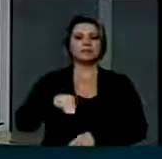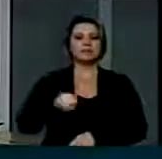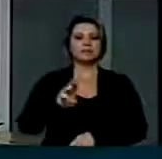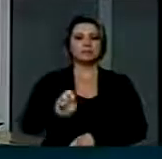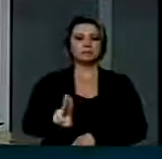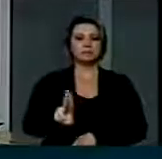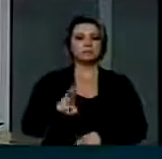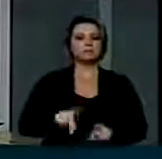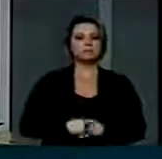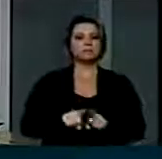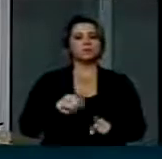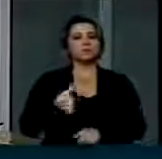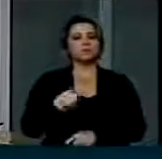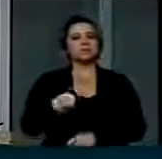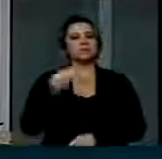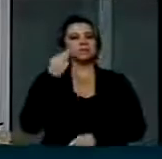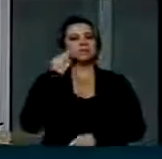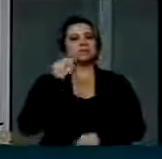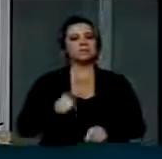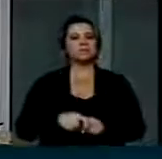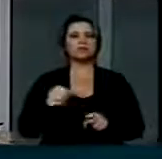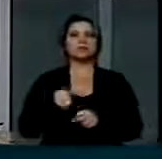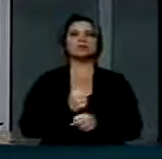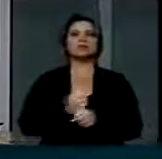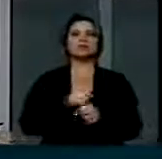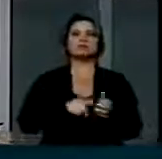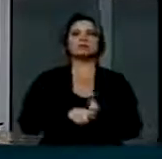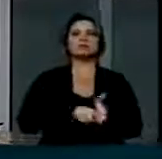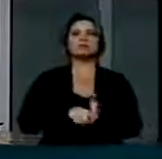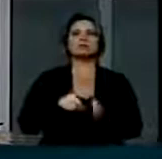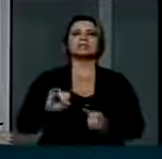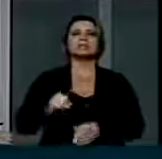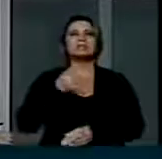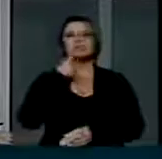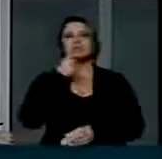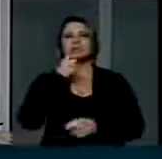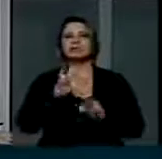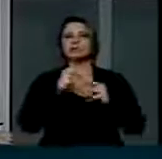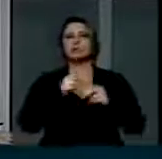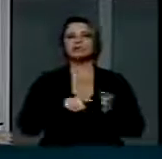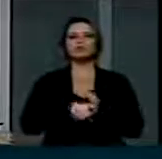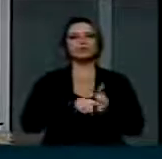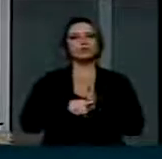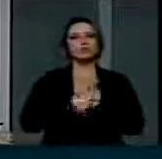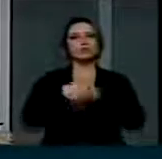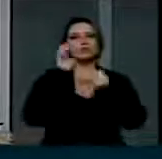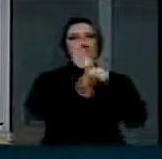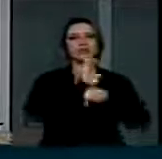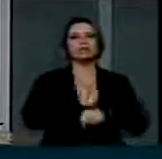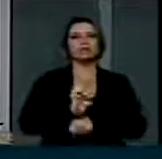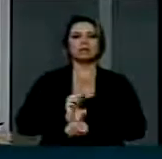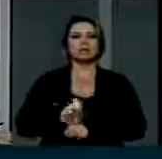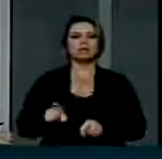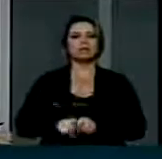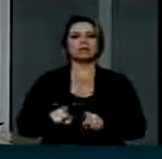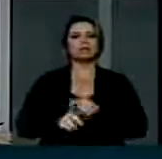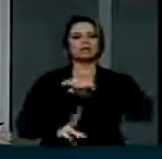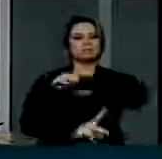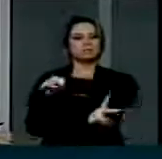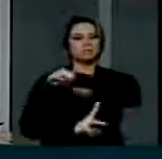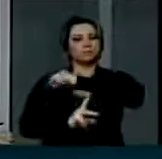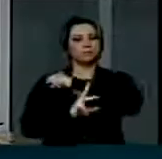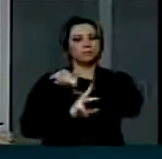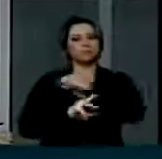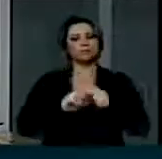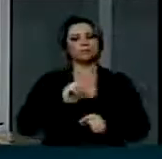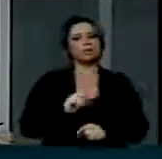60 milhões de reais na indústria pesqueira, todos os investimentos estaduais. A ponte sobre o rio